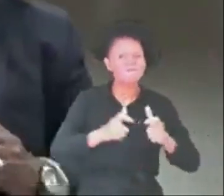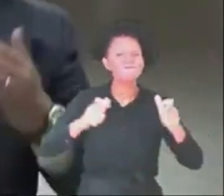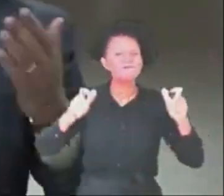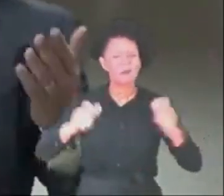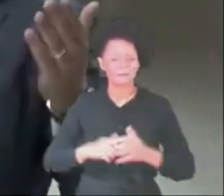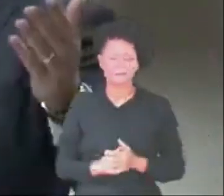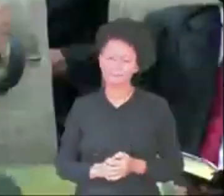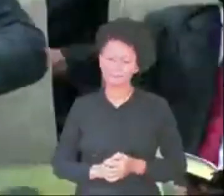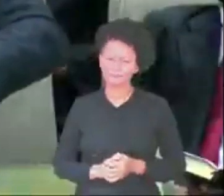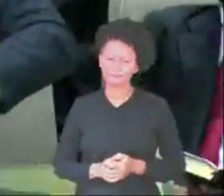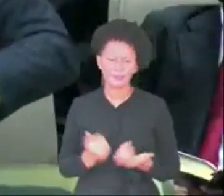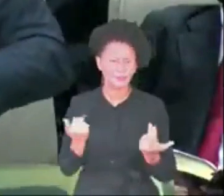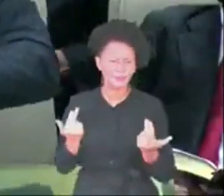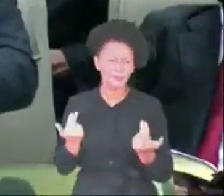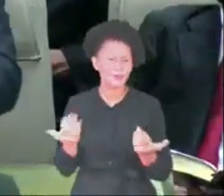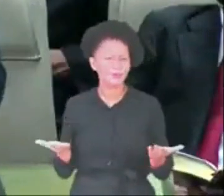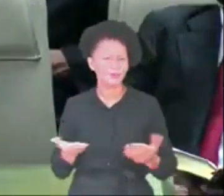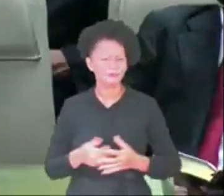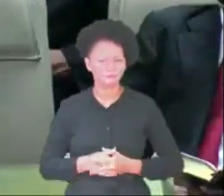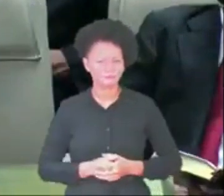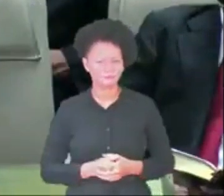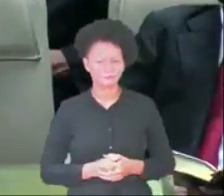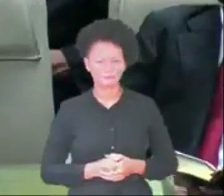Por acaso, não está acontecendo hoje?